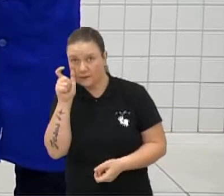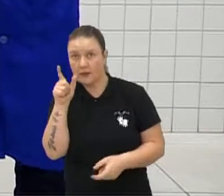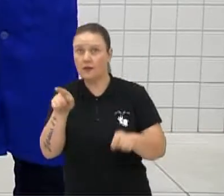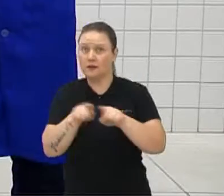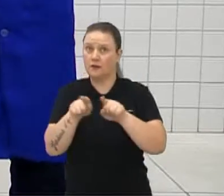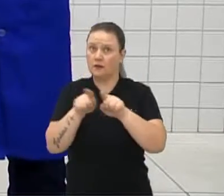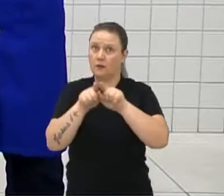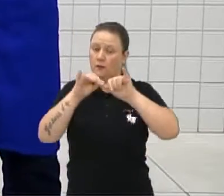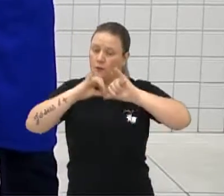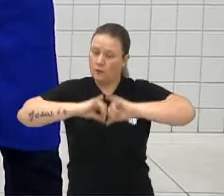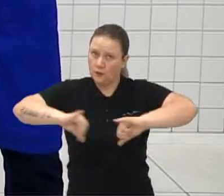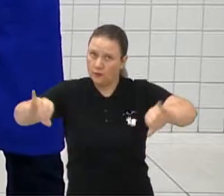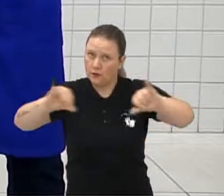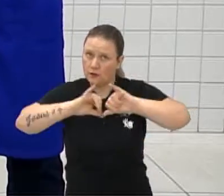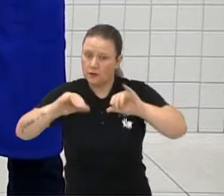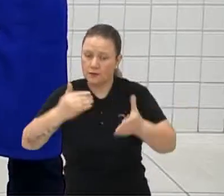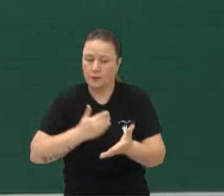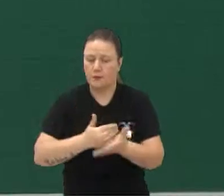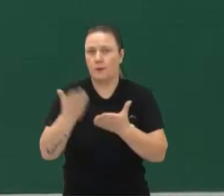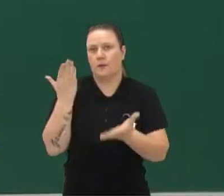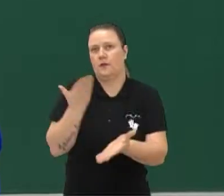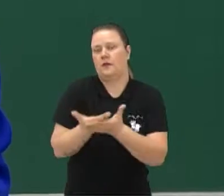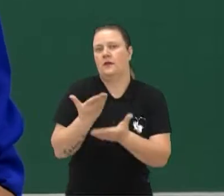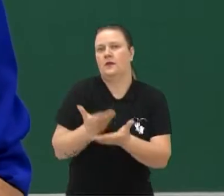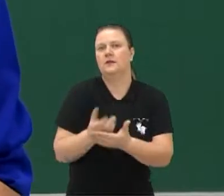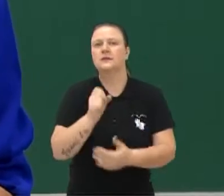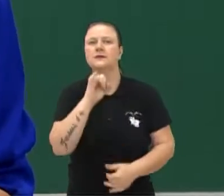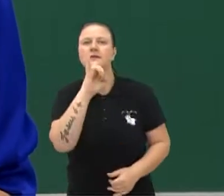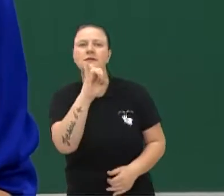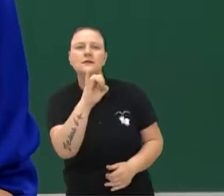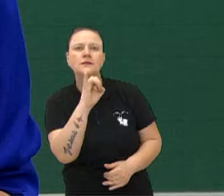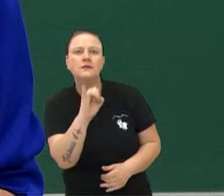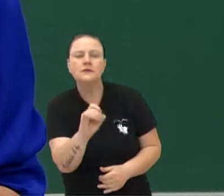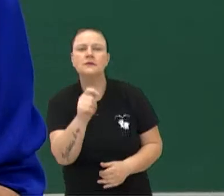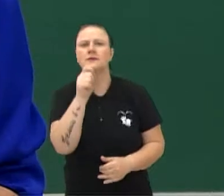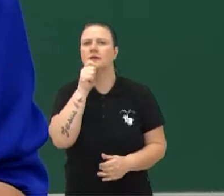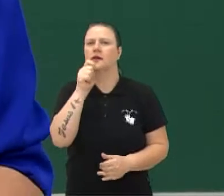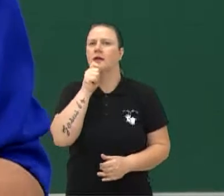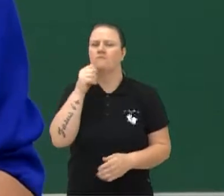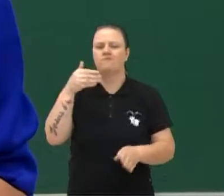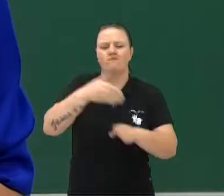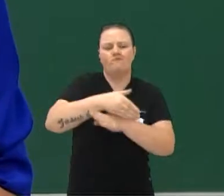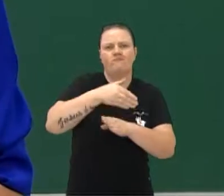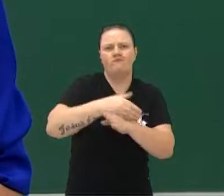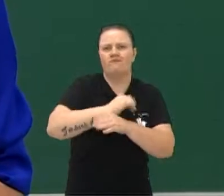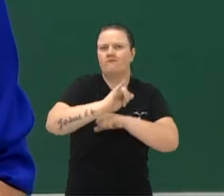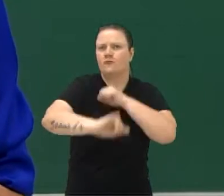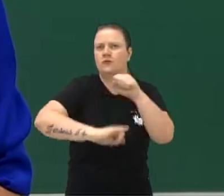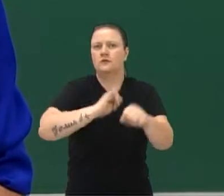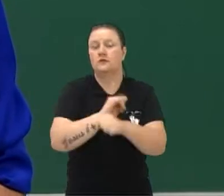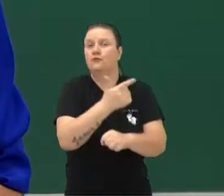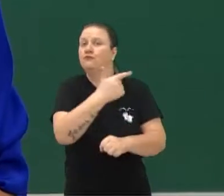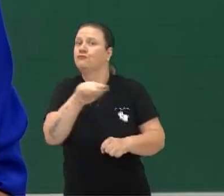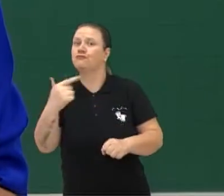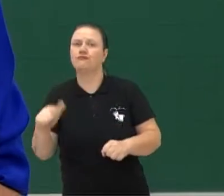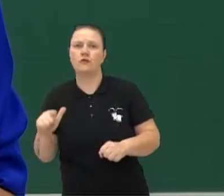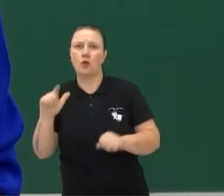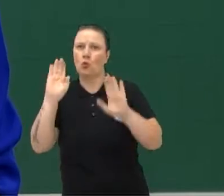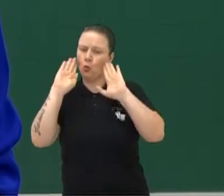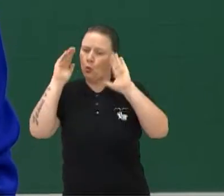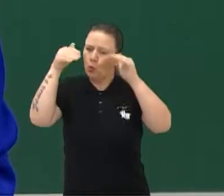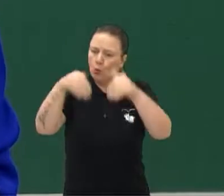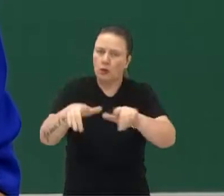recados do nosso começo de aula, tá? Se você não tem acesso à internet e está assistindo a aula só pela TV,